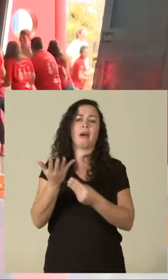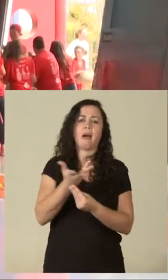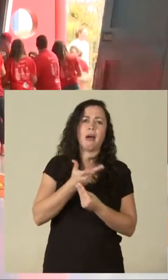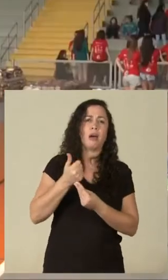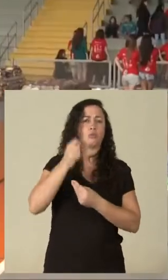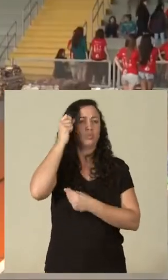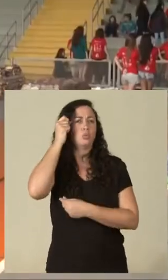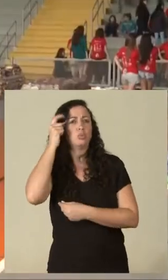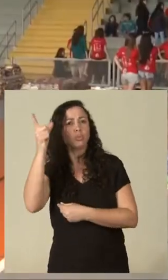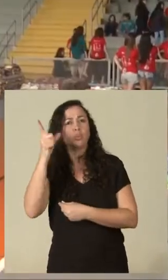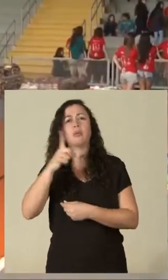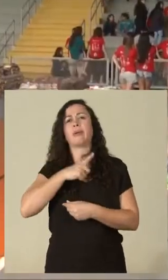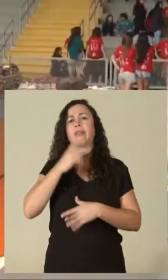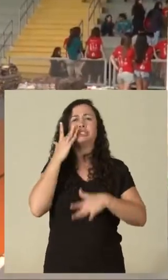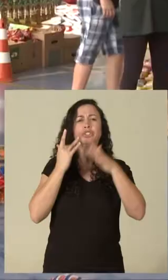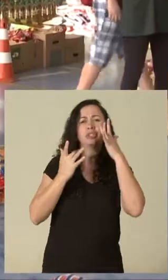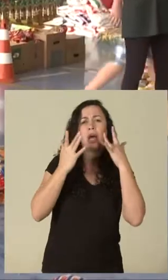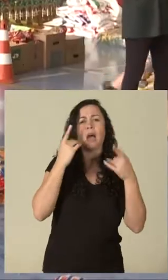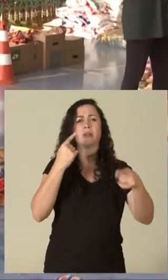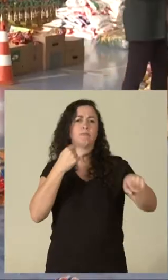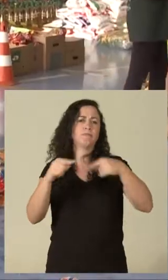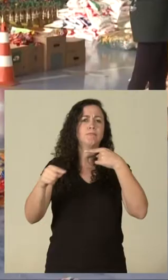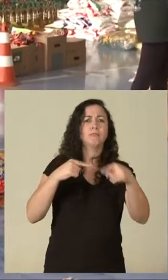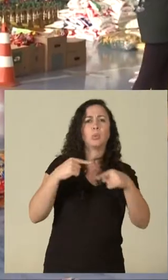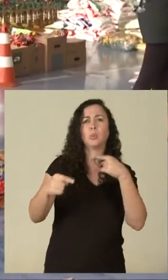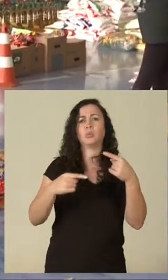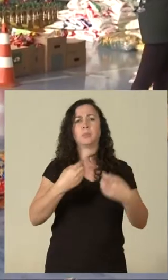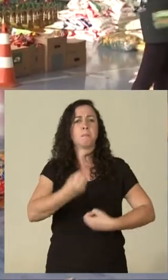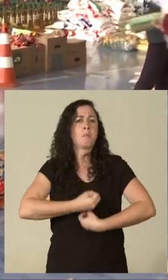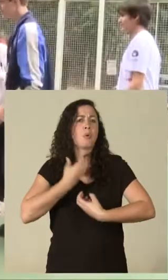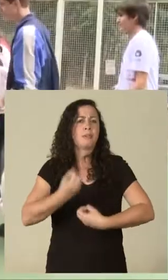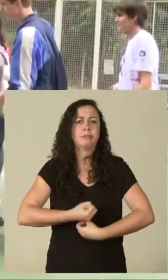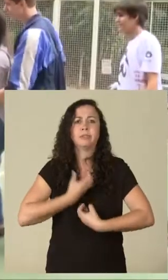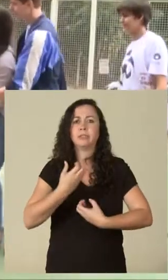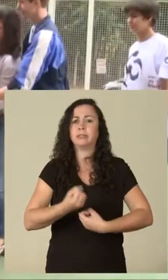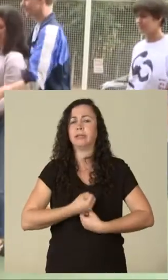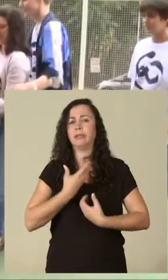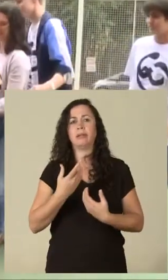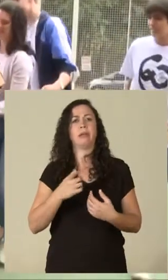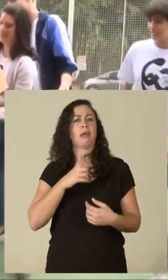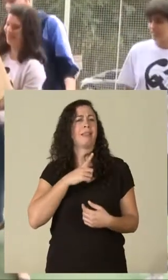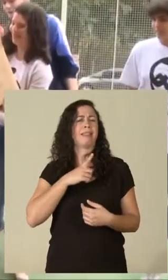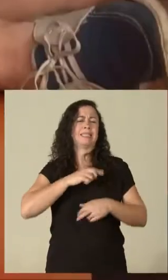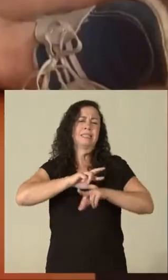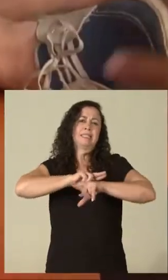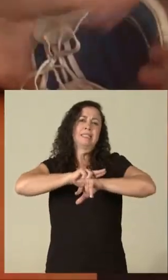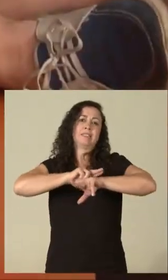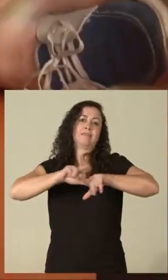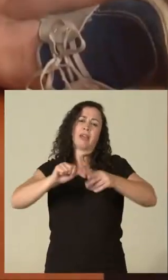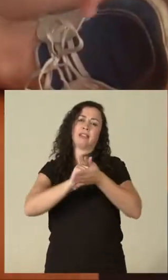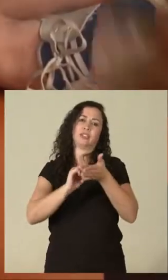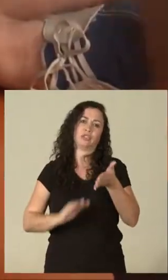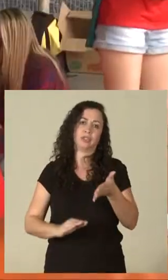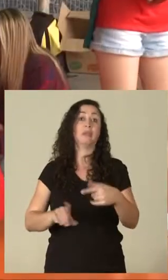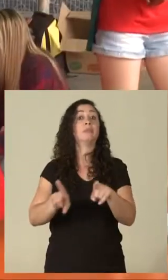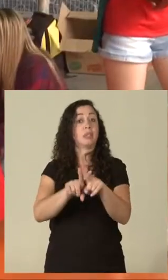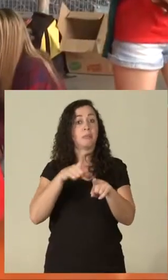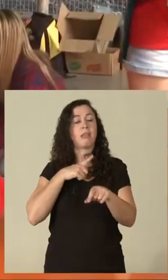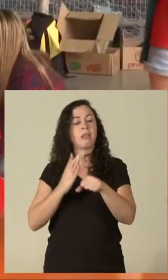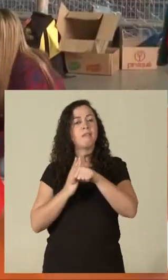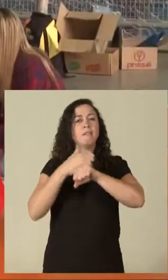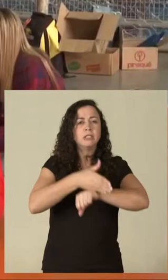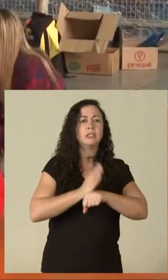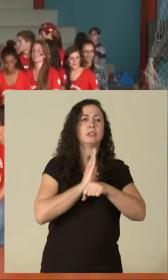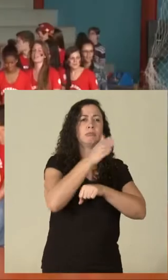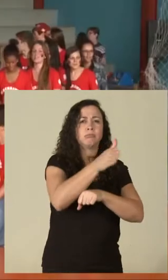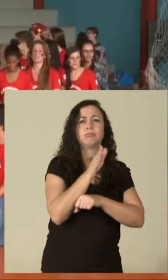de poesias, saraus de música, temos as visitas técnicas, visitas às feiras de